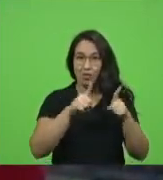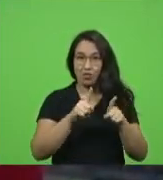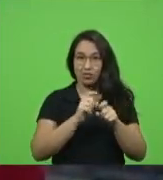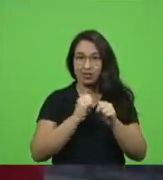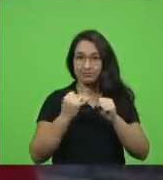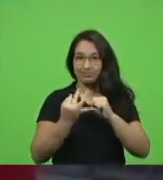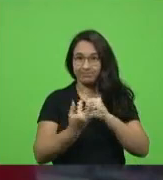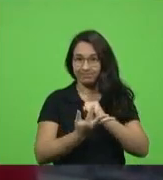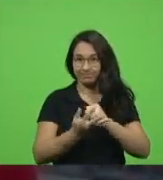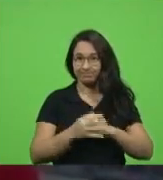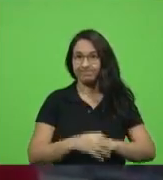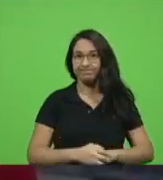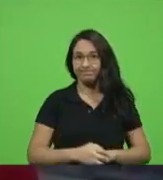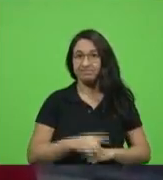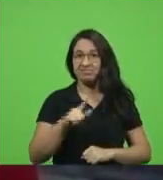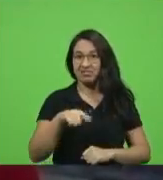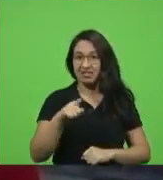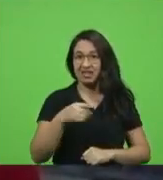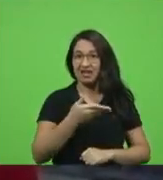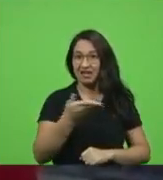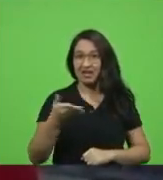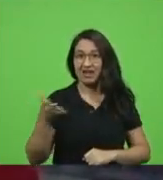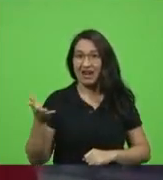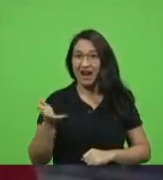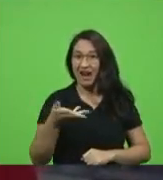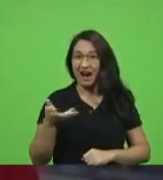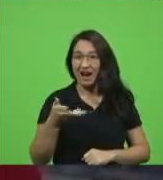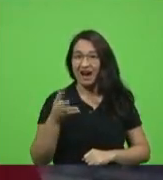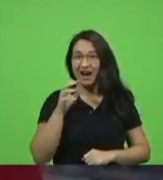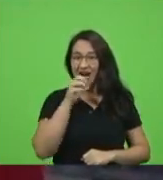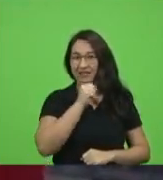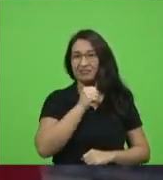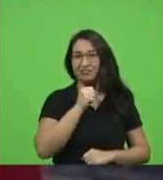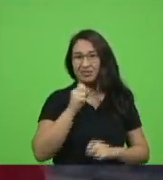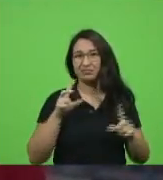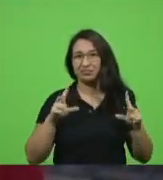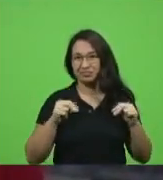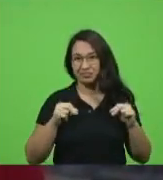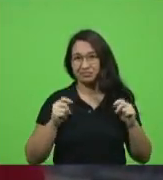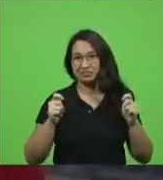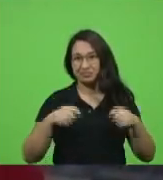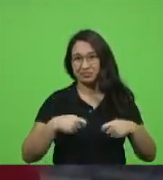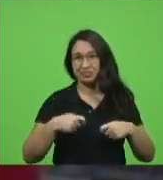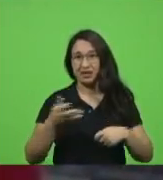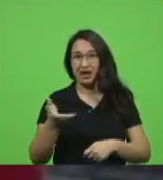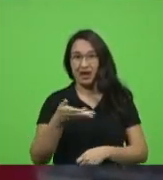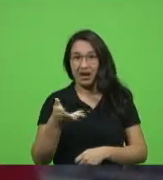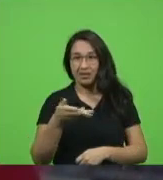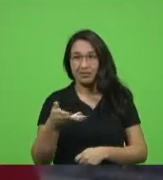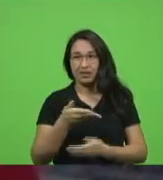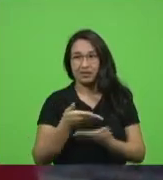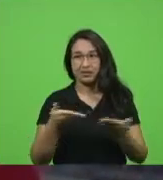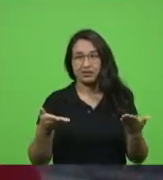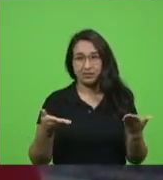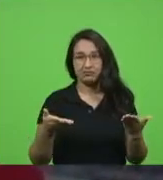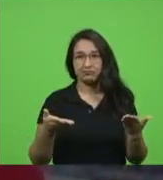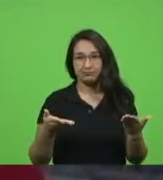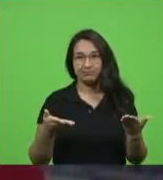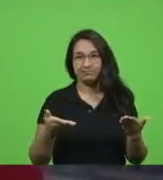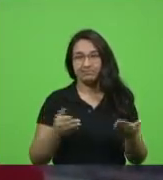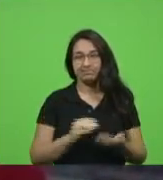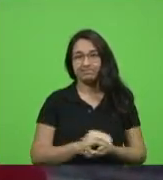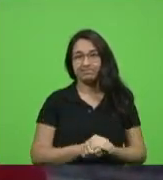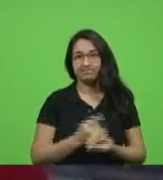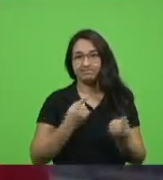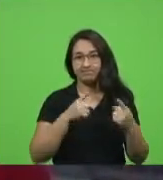eles foram rapidamente reconhecidos né pela a resposta nacional ao Covid